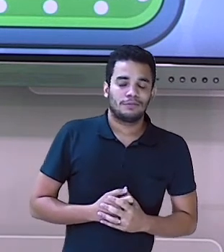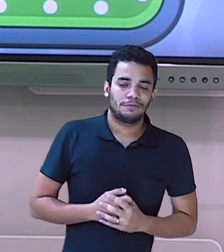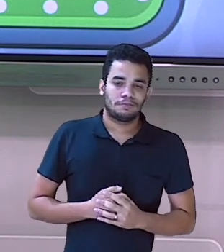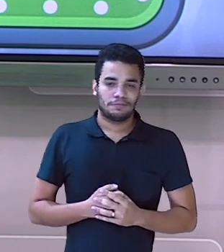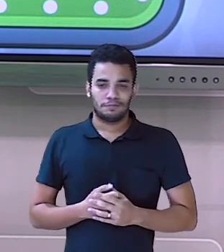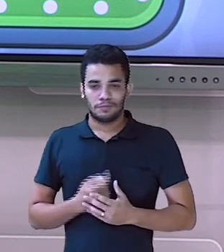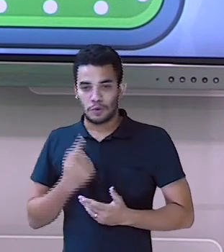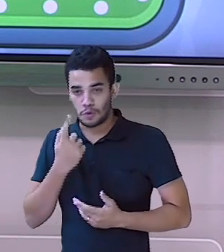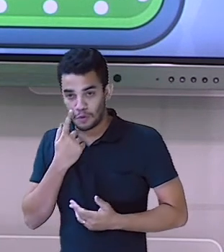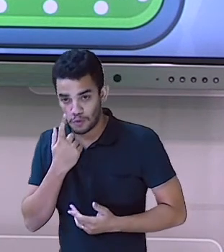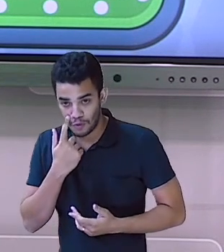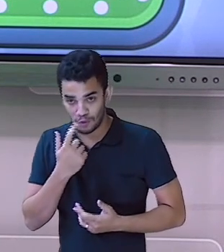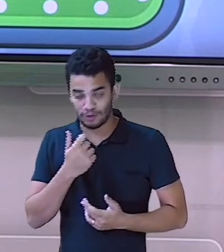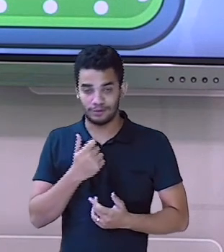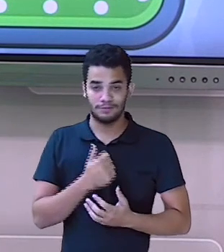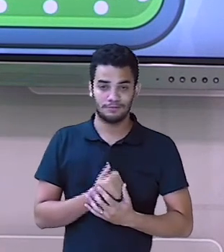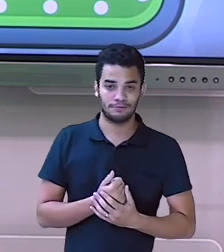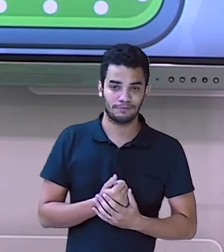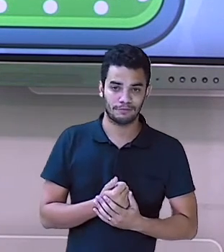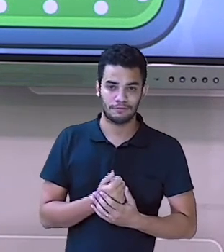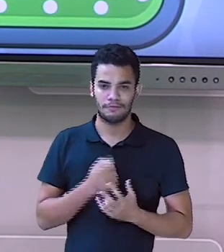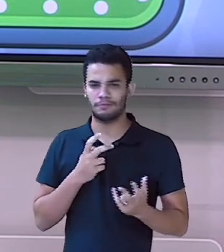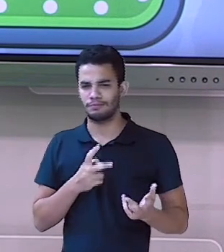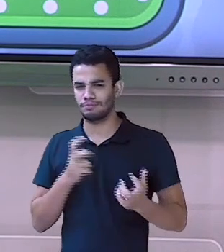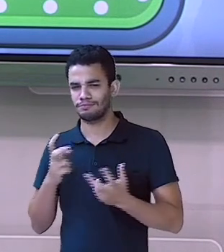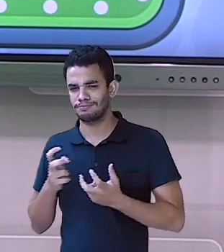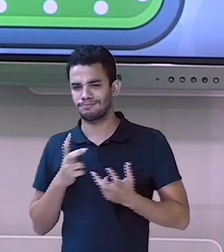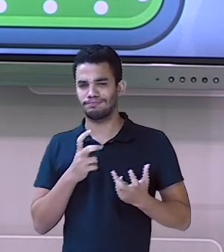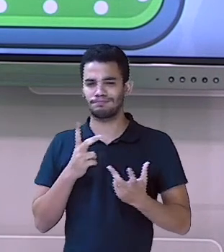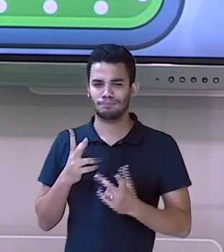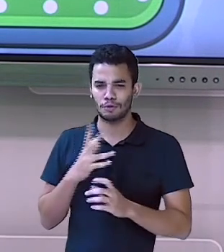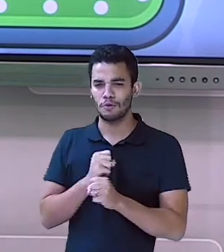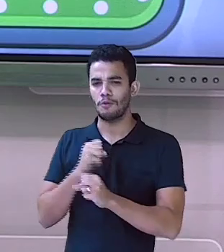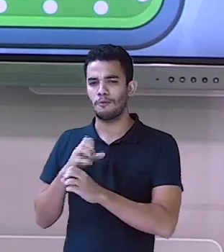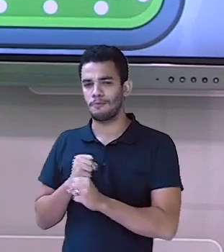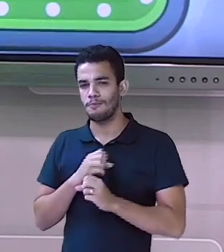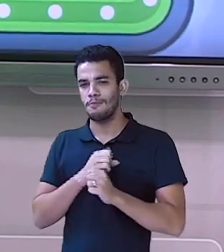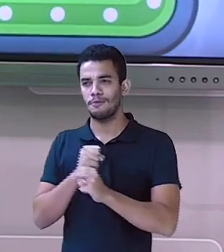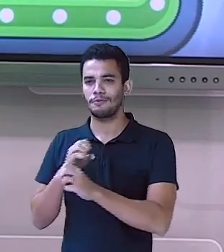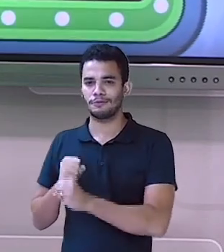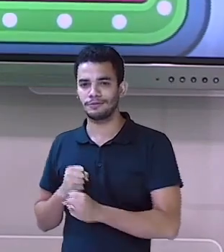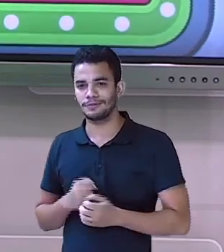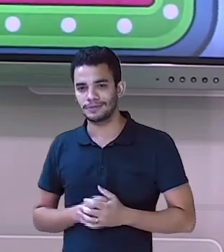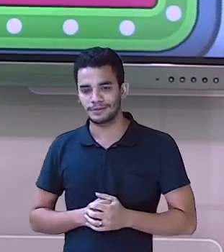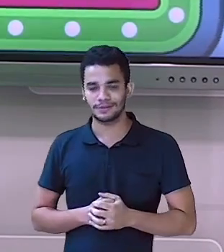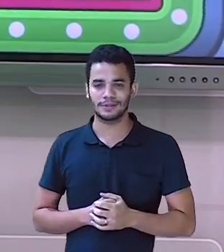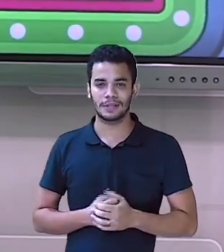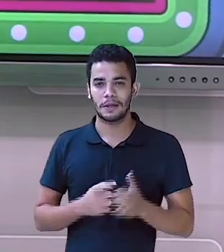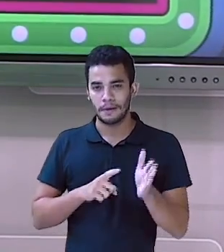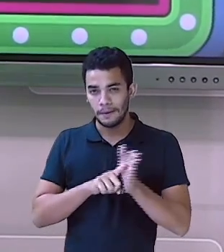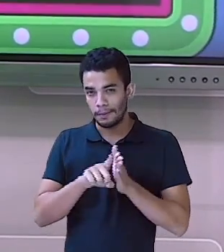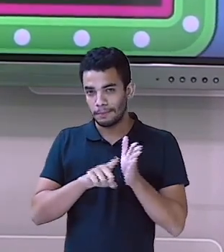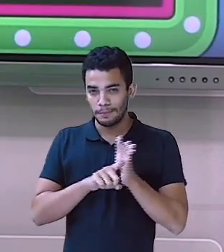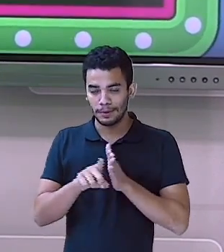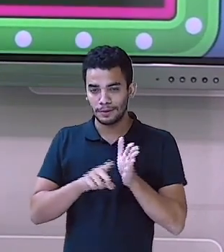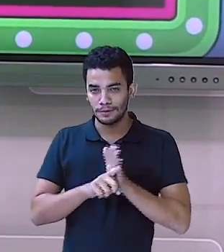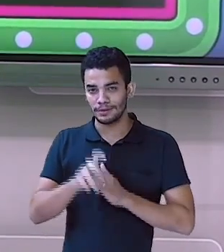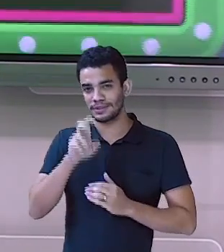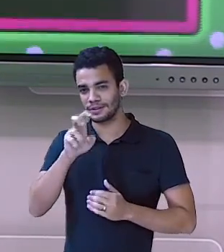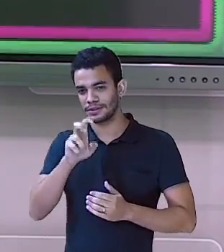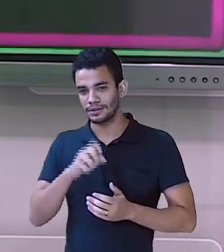foi pra 100 mais 447 bônus. É, tive um bônus ali que pode me ajudar.